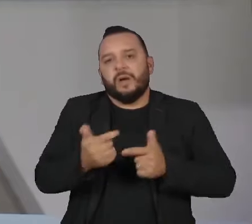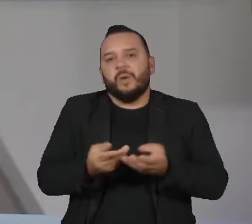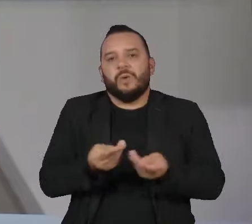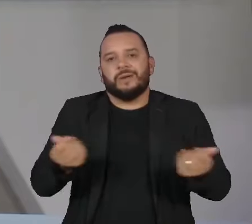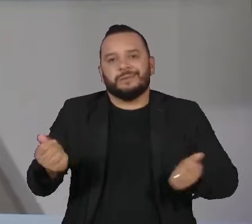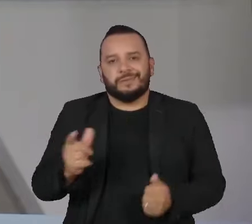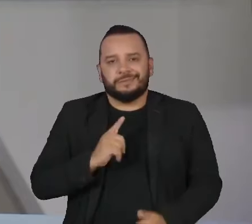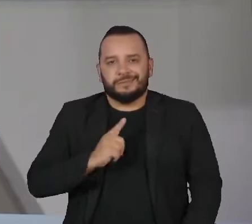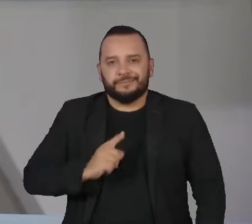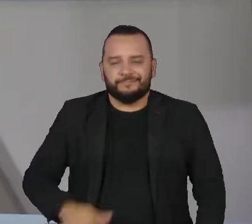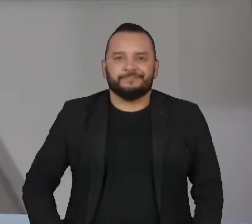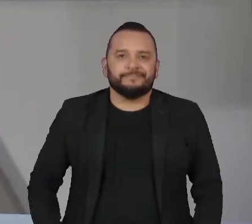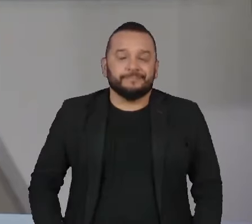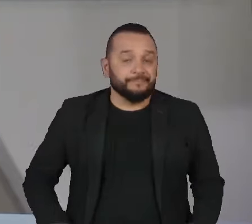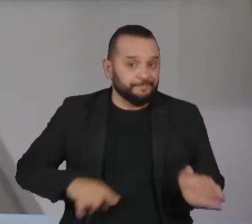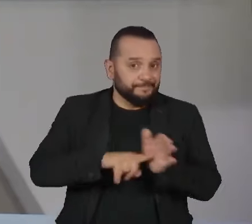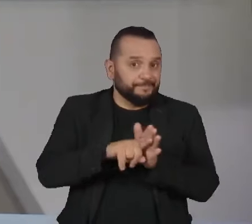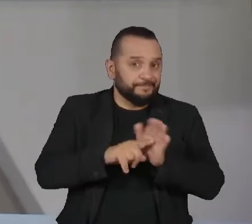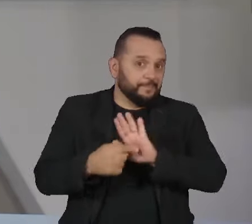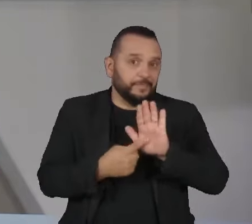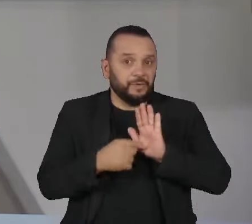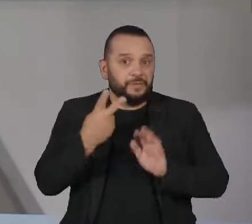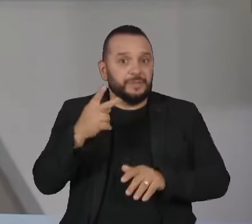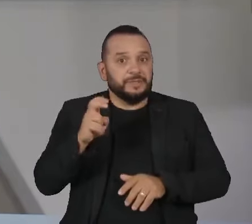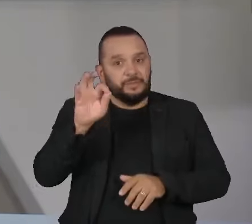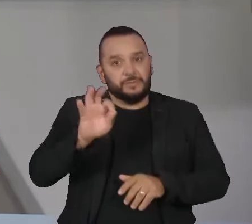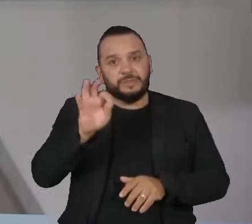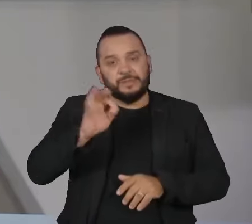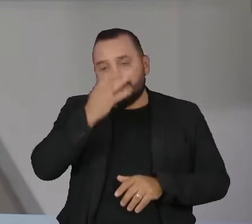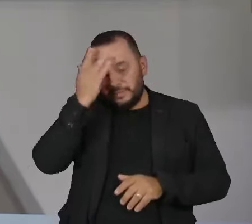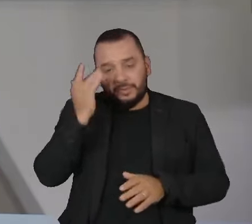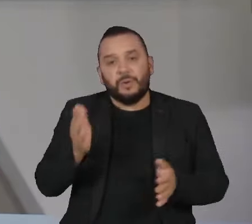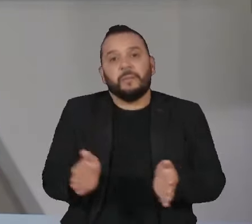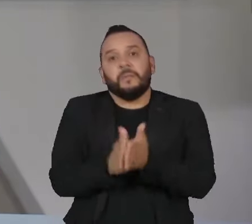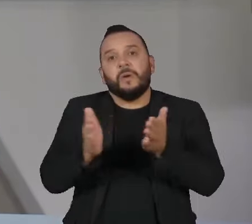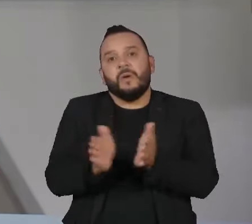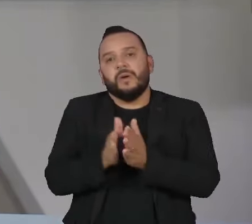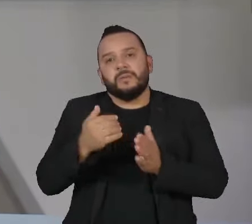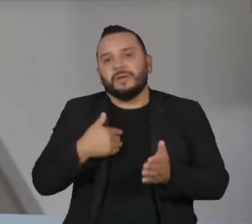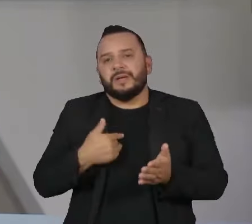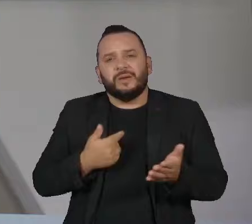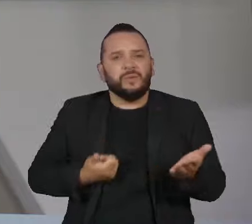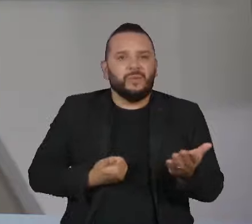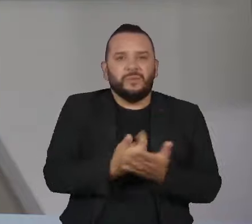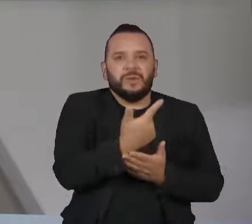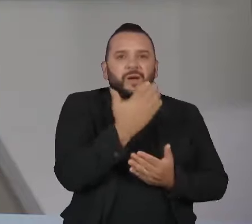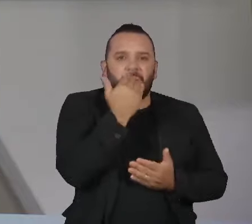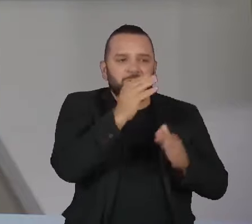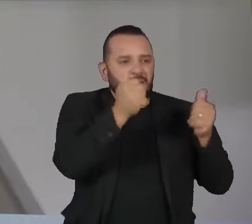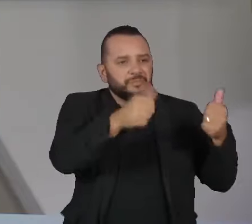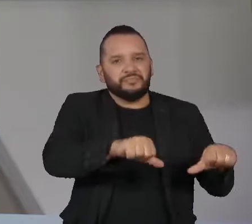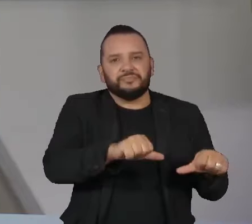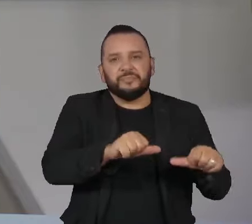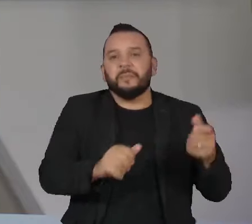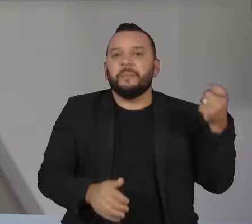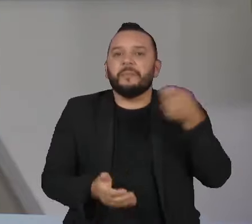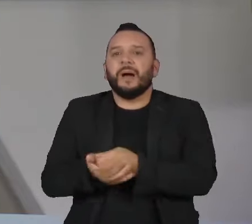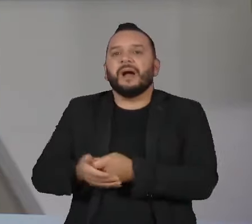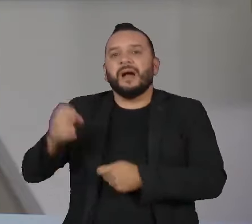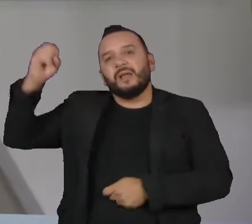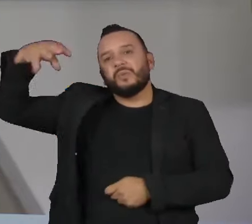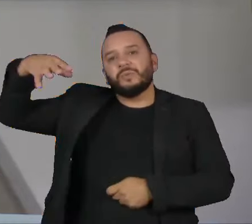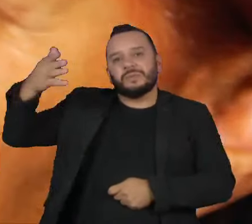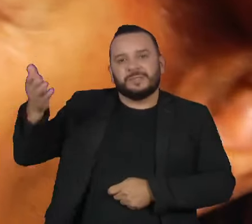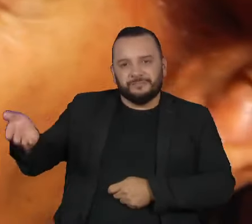Uma pesquisa mostrou que 25% das pessoas mais pobres deixaram de comprar comida para conseguir pagar a conta de